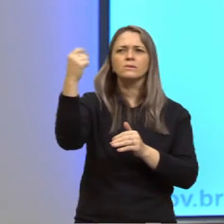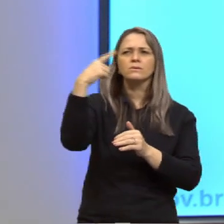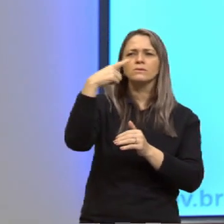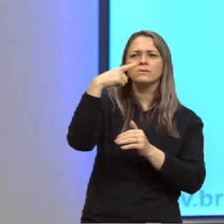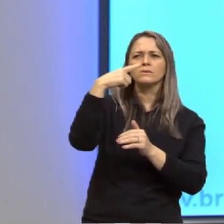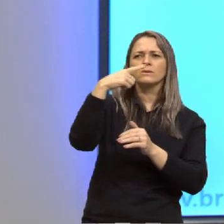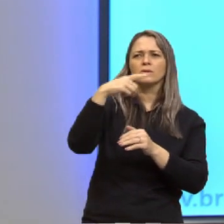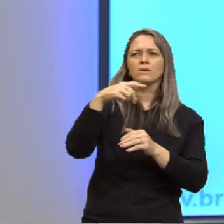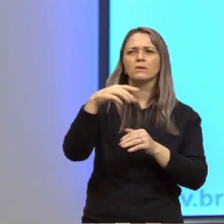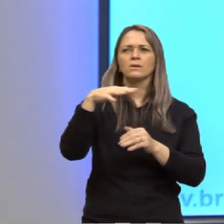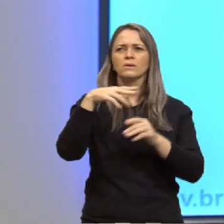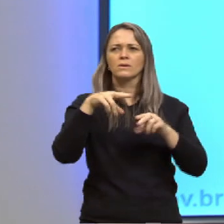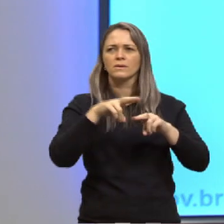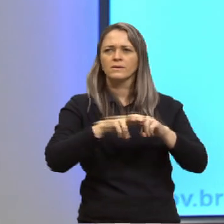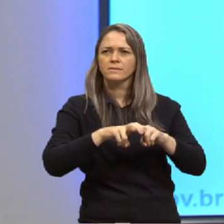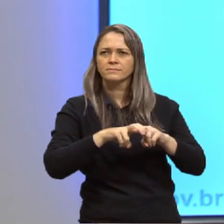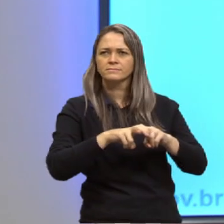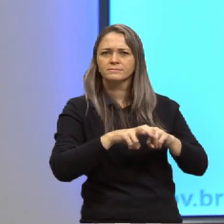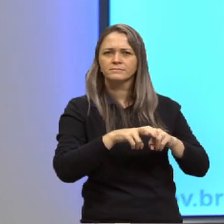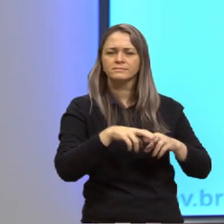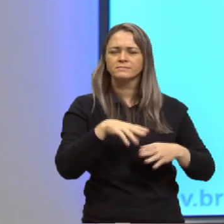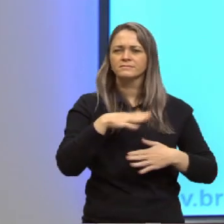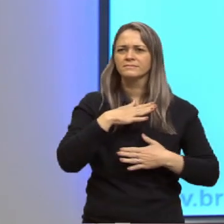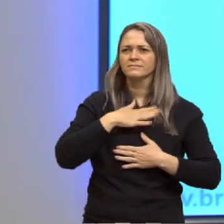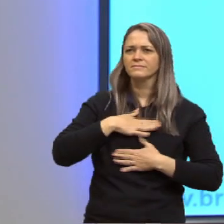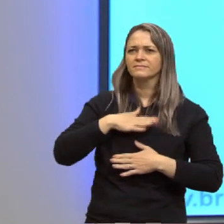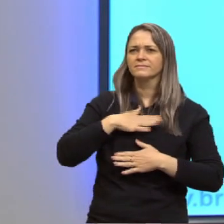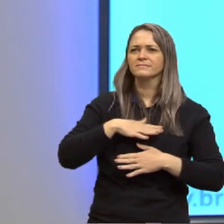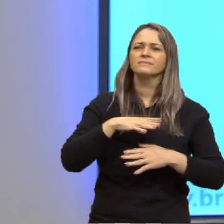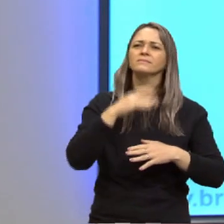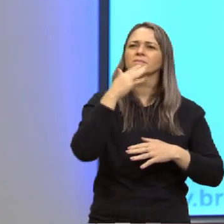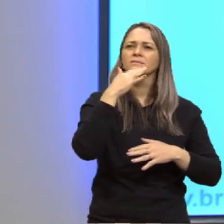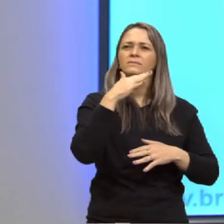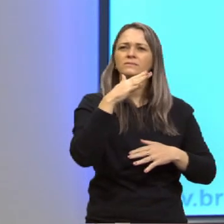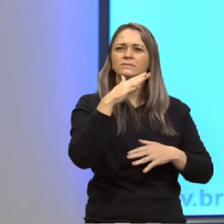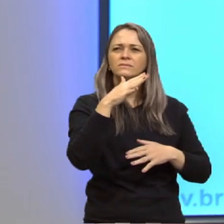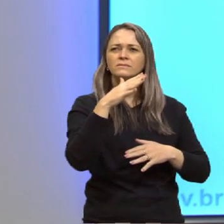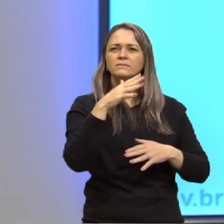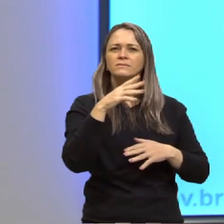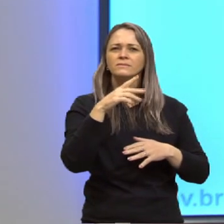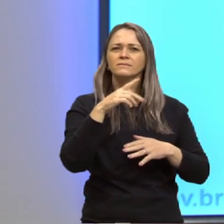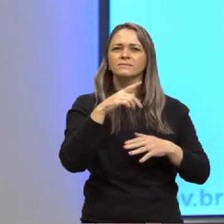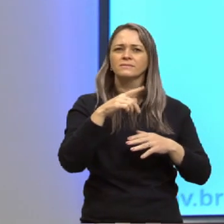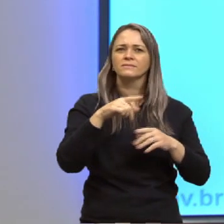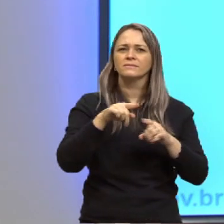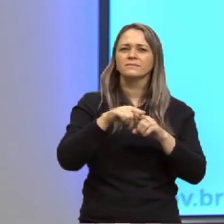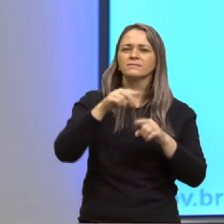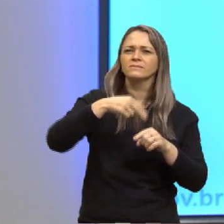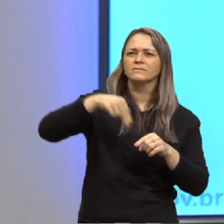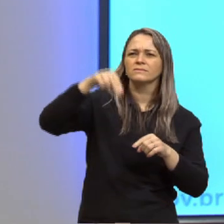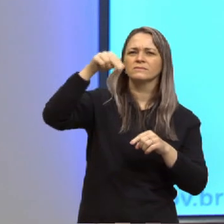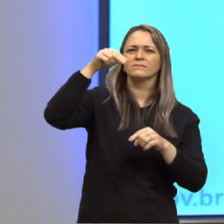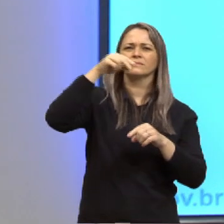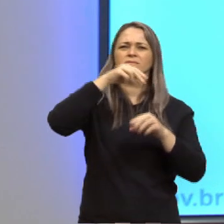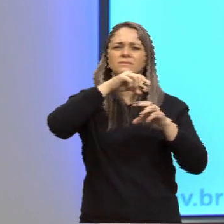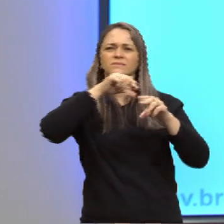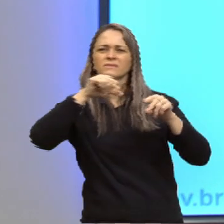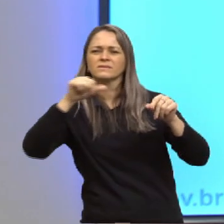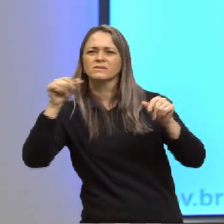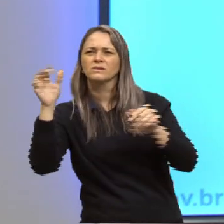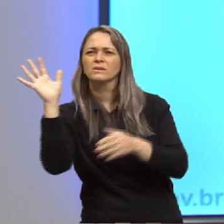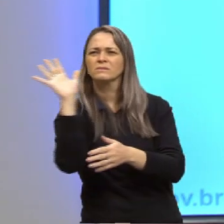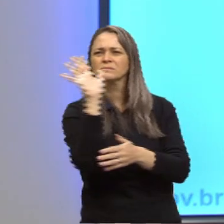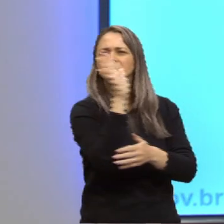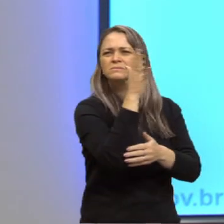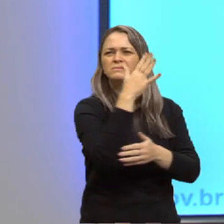numa cadeira de praia colorida. O vento nordeste salgado tumultua as árvores e